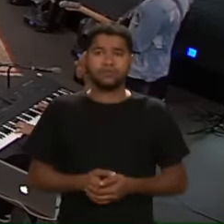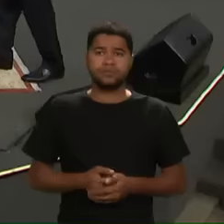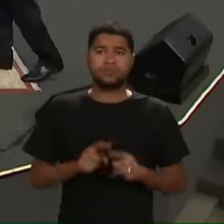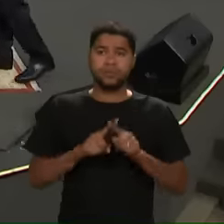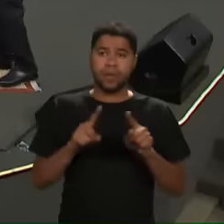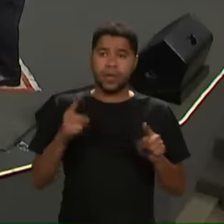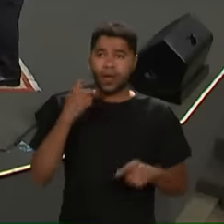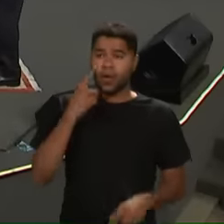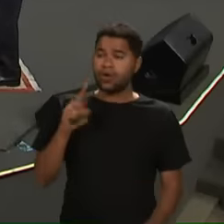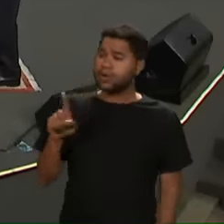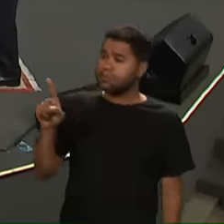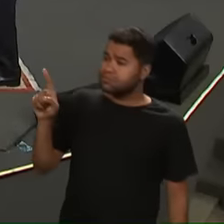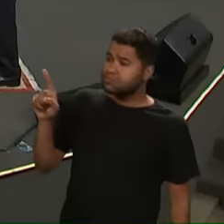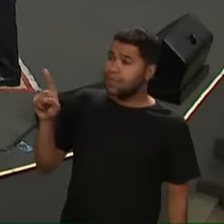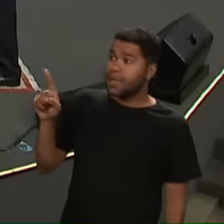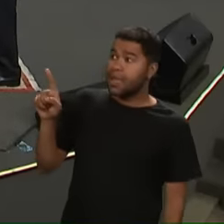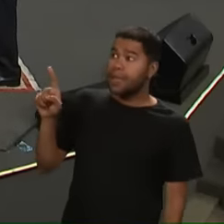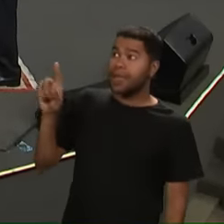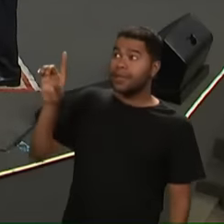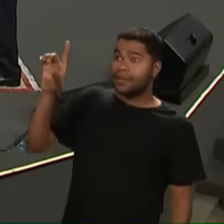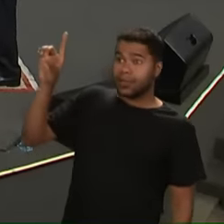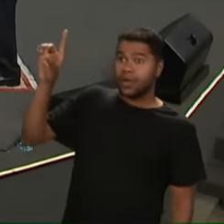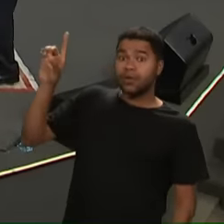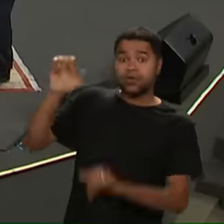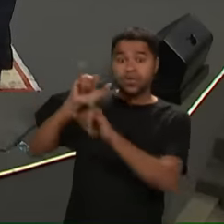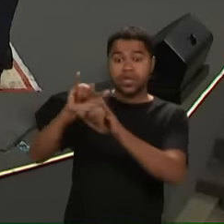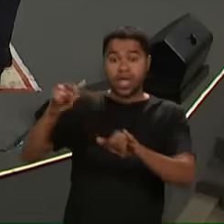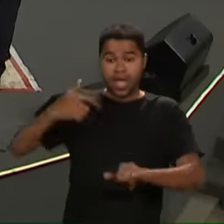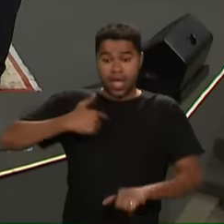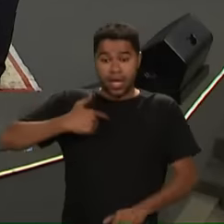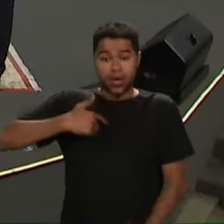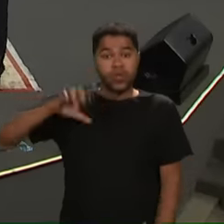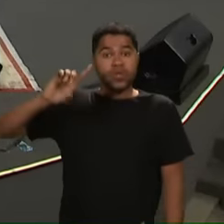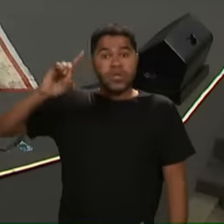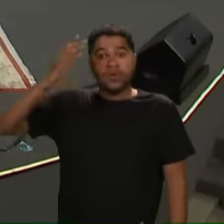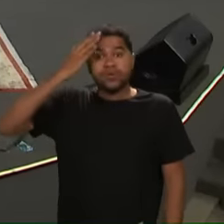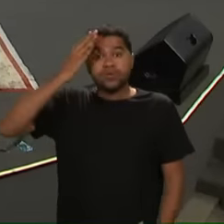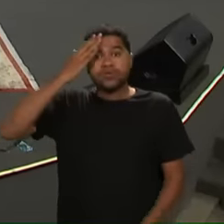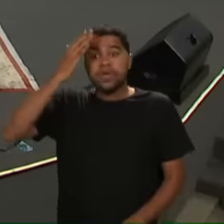fala conosco Eu é que sei Que pensamentos Tenho a vosso respeito